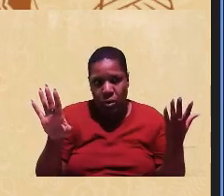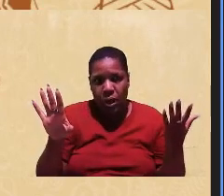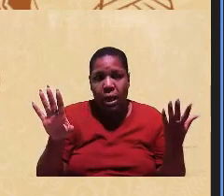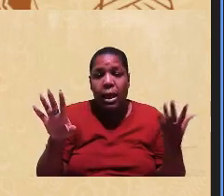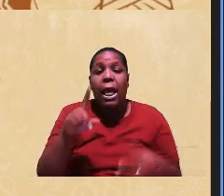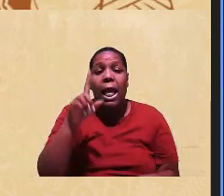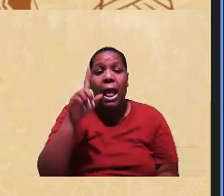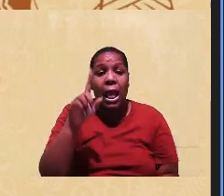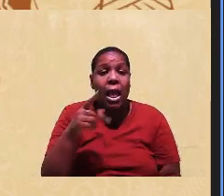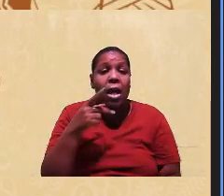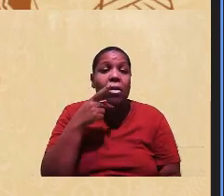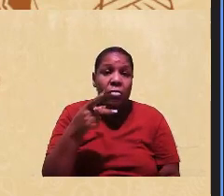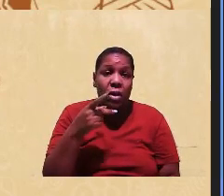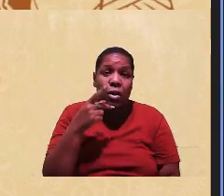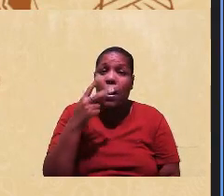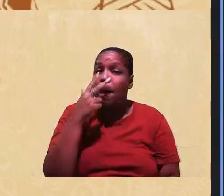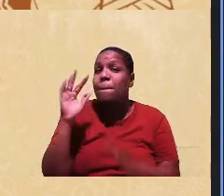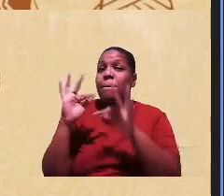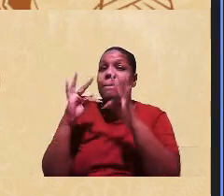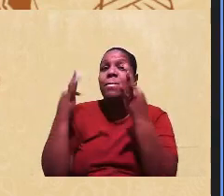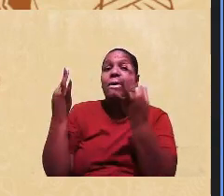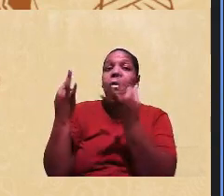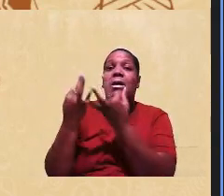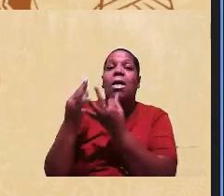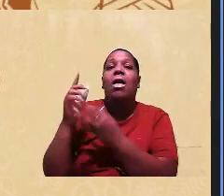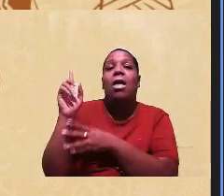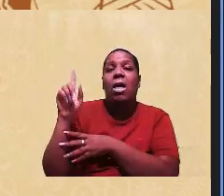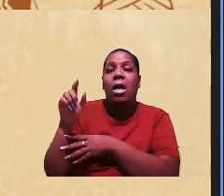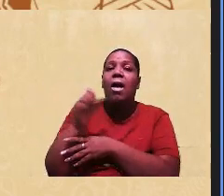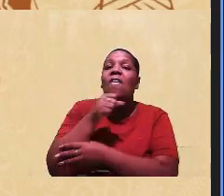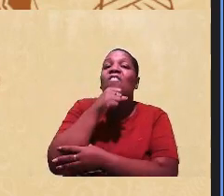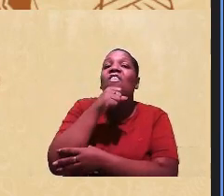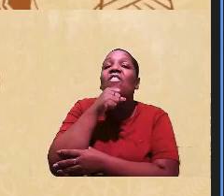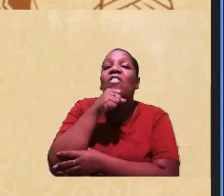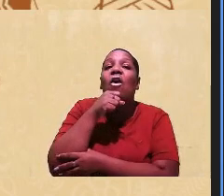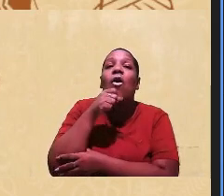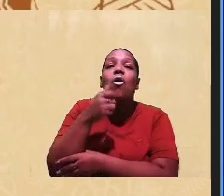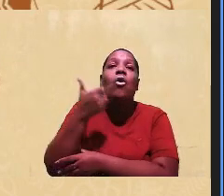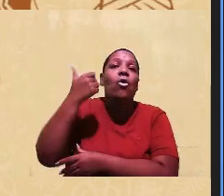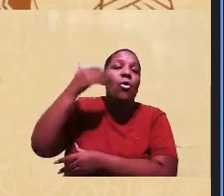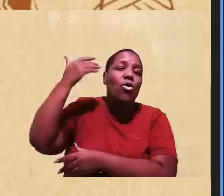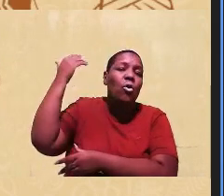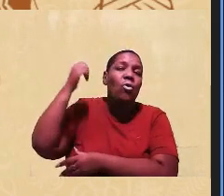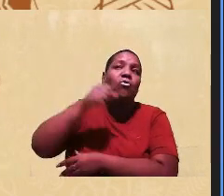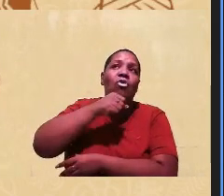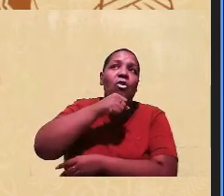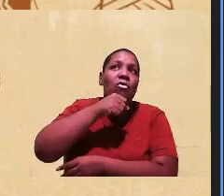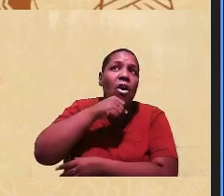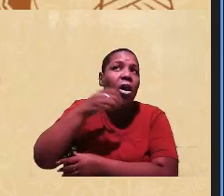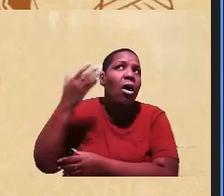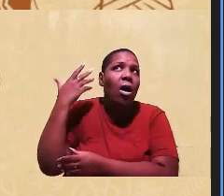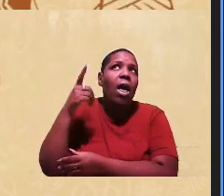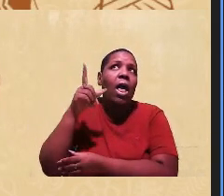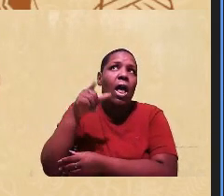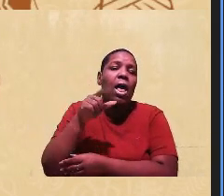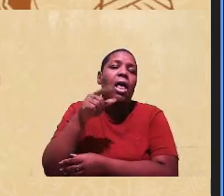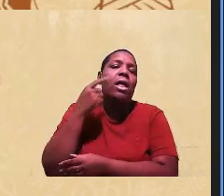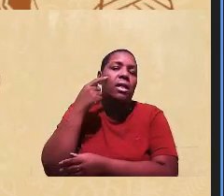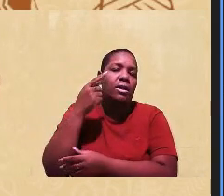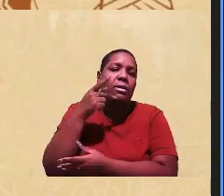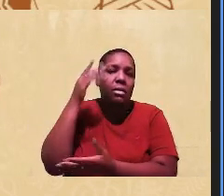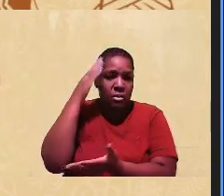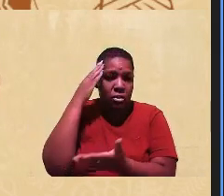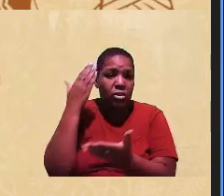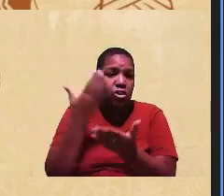Por alegarem parentesco com negros, avô e avó, nos recursos, eu acredito, né, que